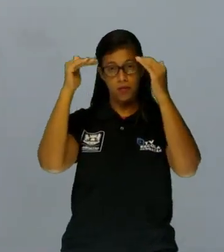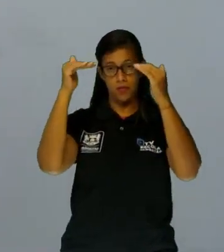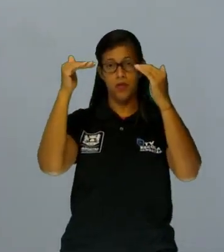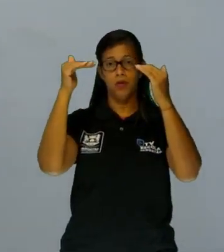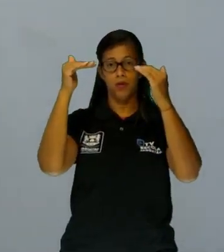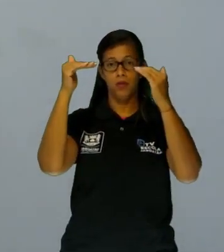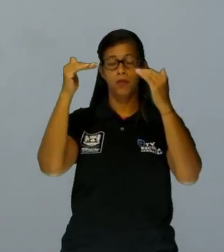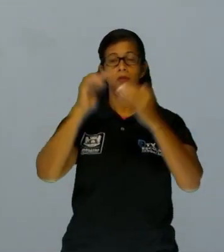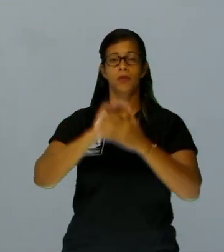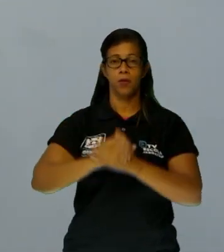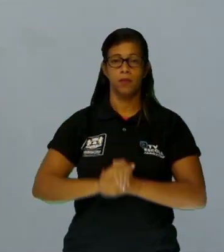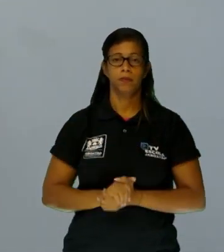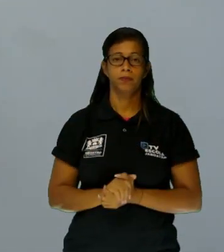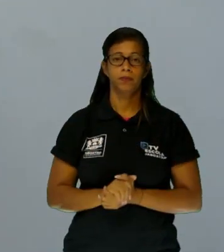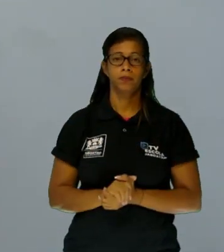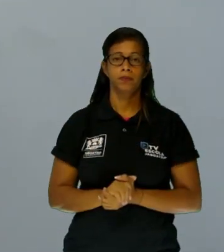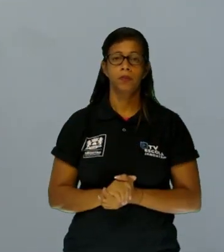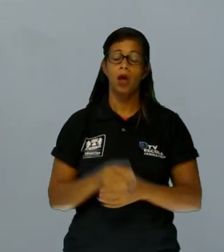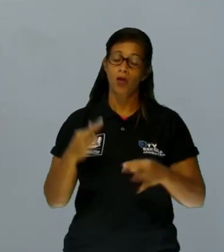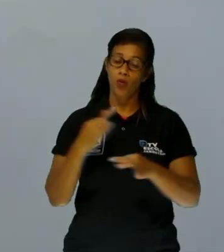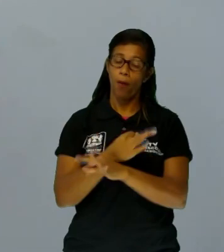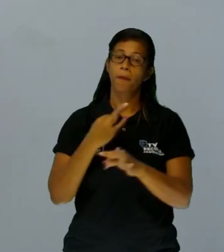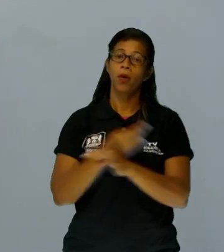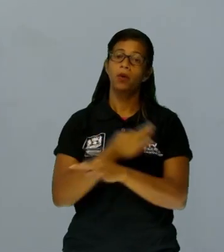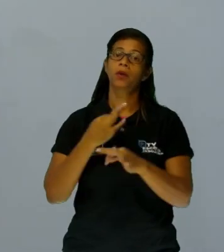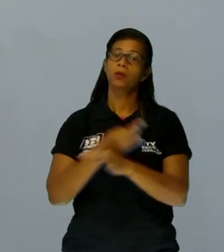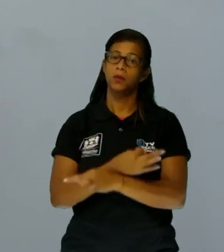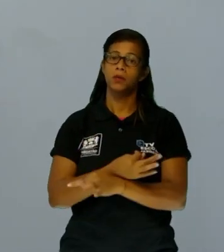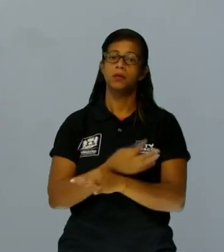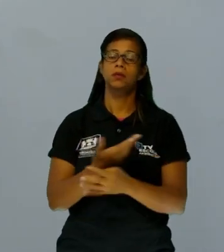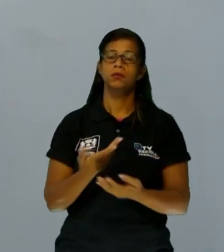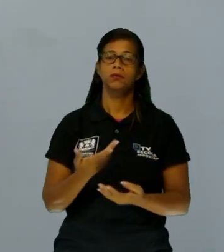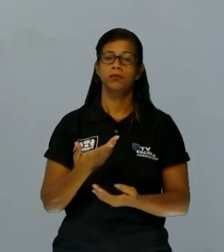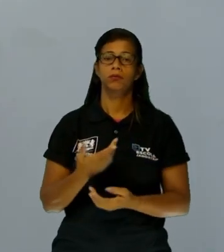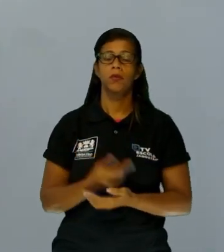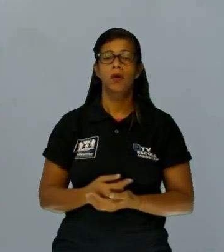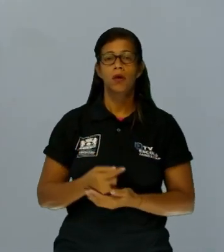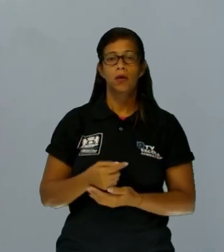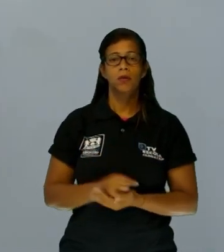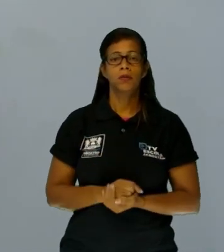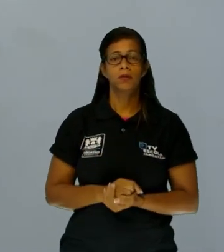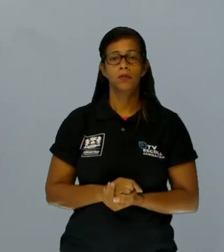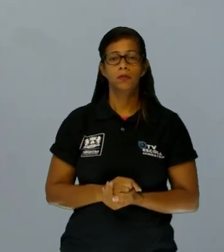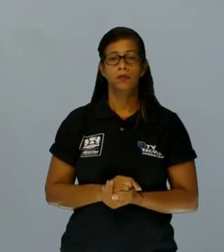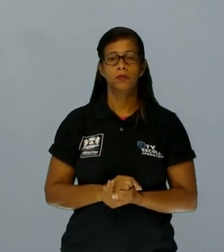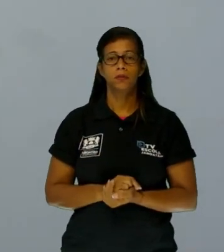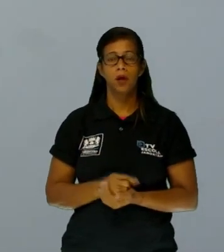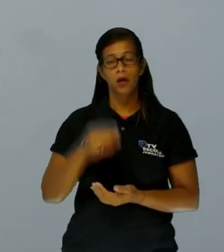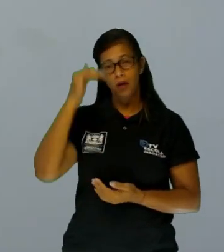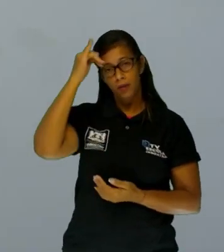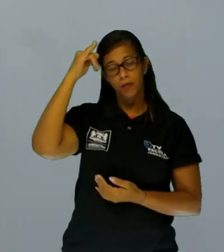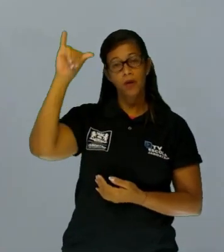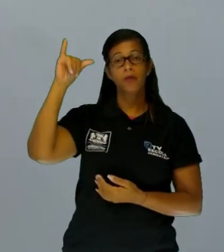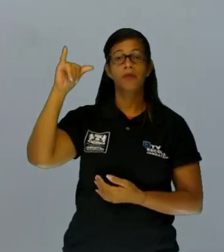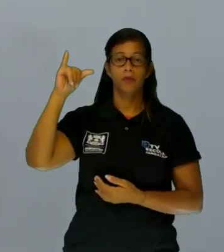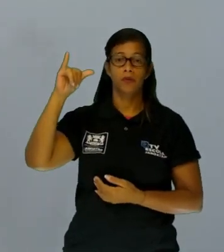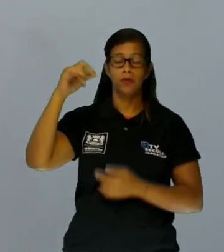que se tolere mais para que evite tanta violência. Então, essa letra D é uma forte comunidade da nossa resposta. E a letra E.